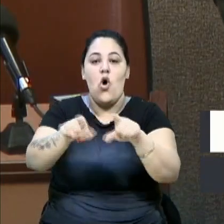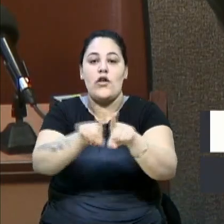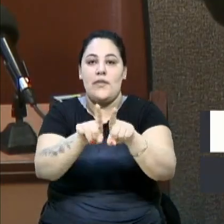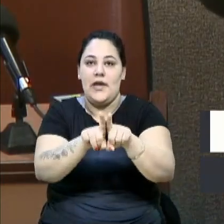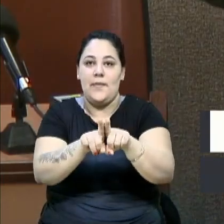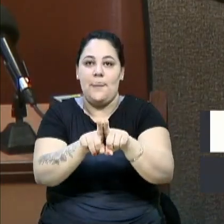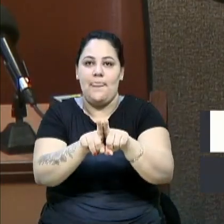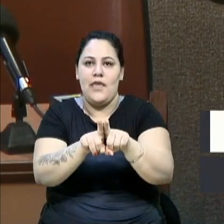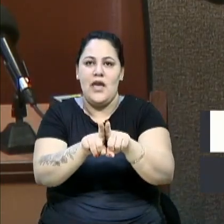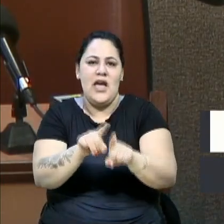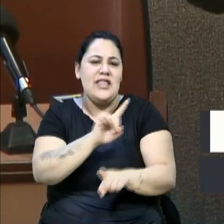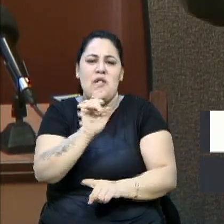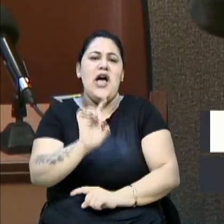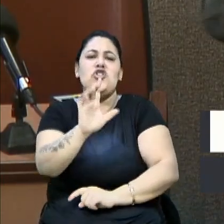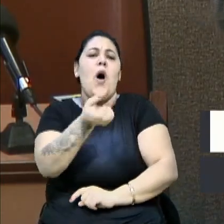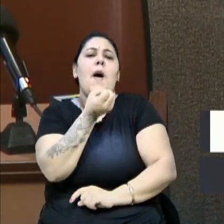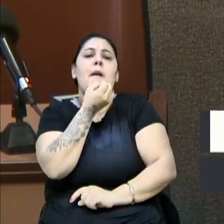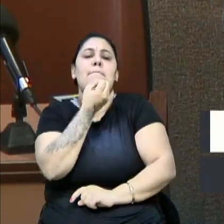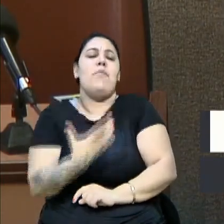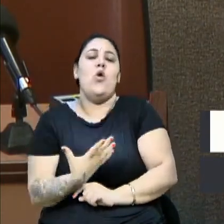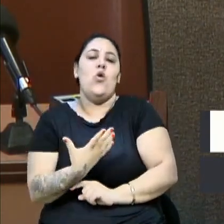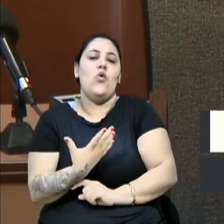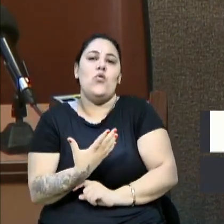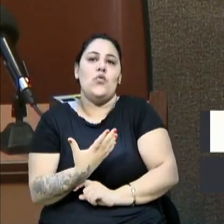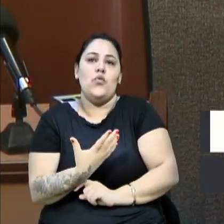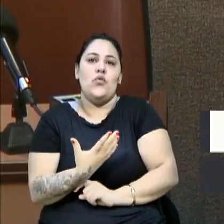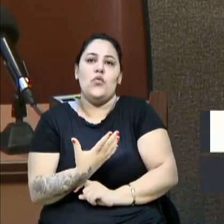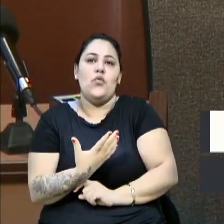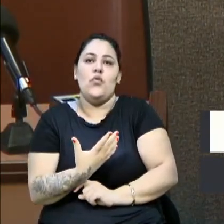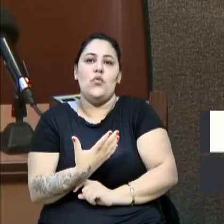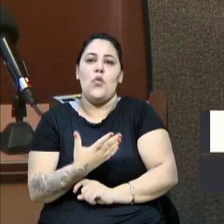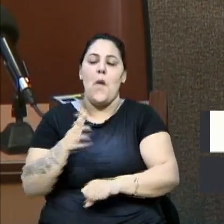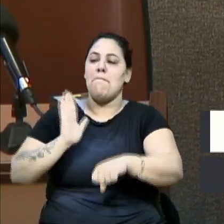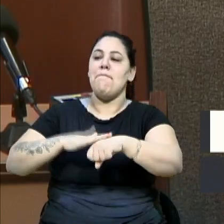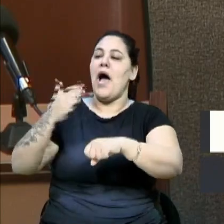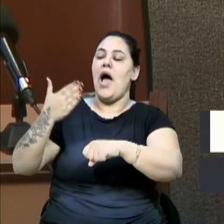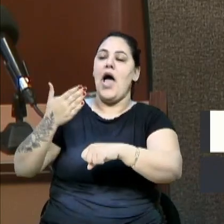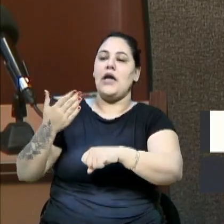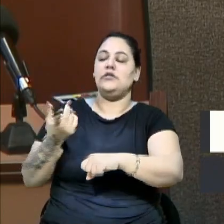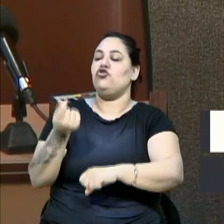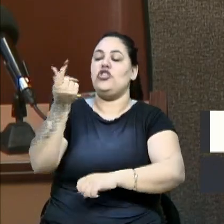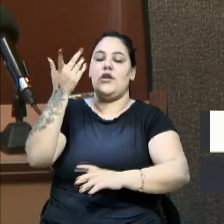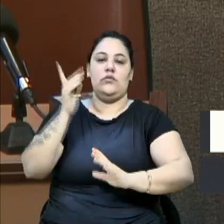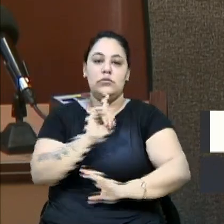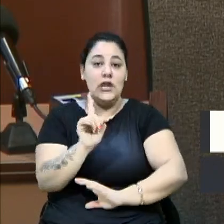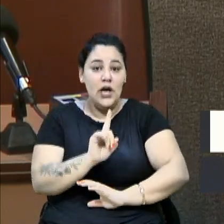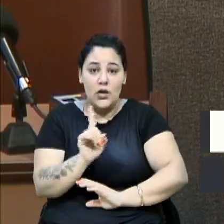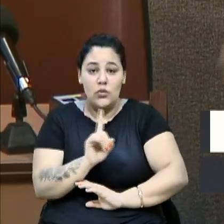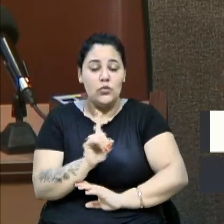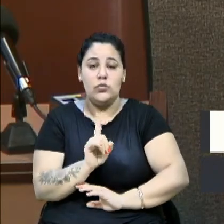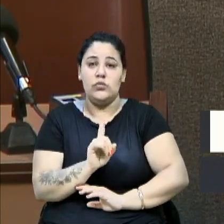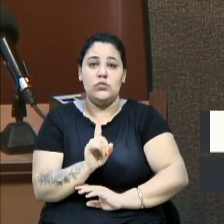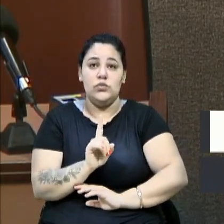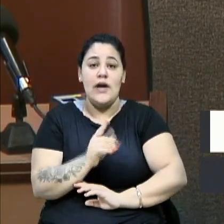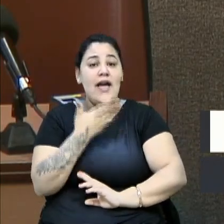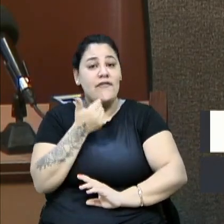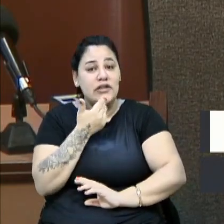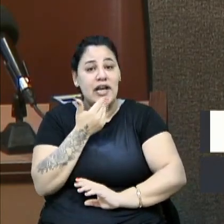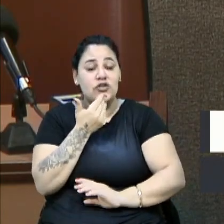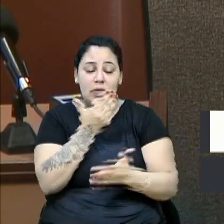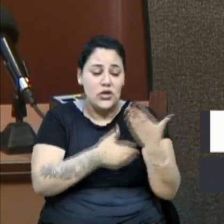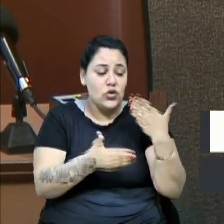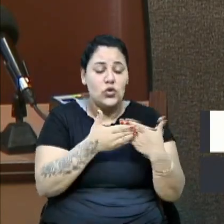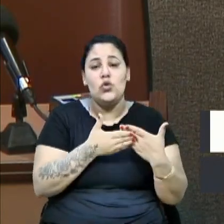beneficia apenas quem é bem, né, os mais favorecidos, beneficia também os menos favorecidos.